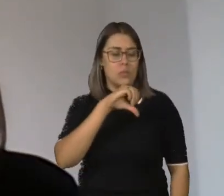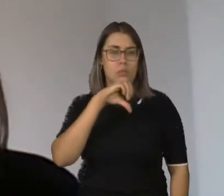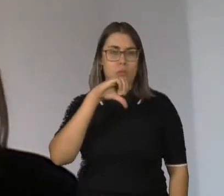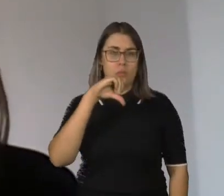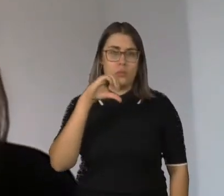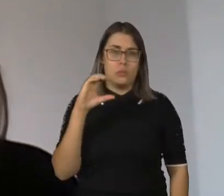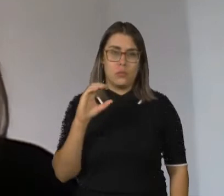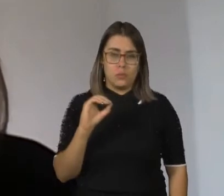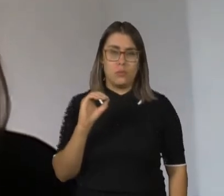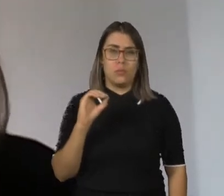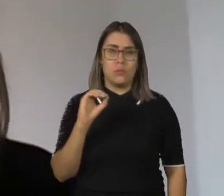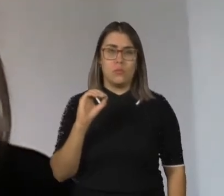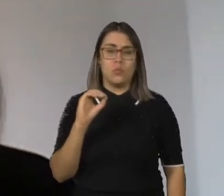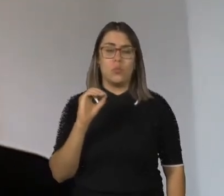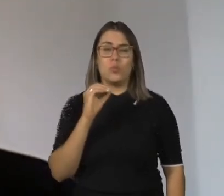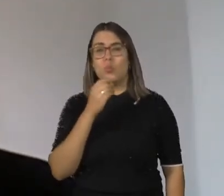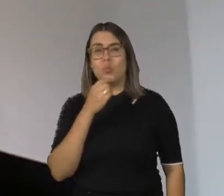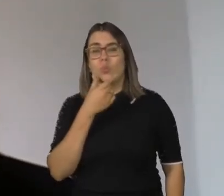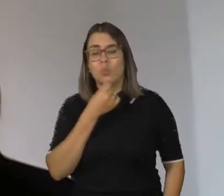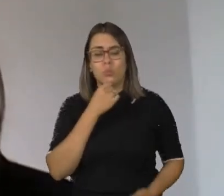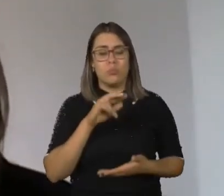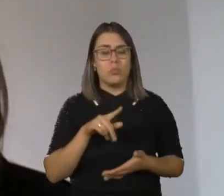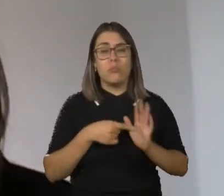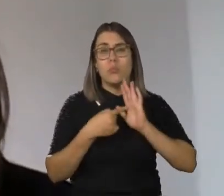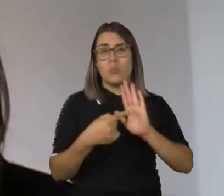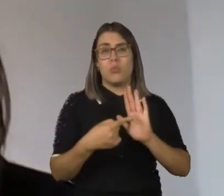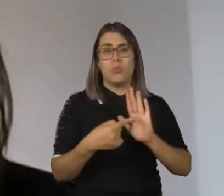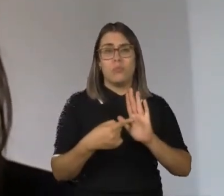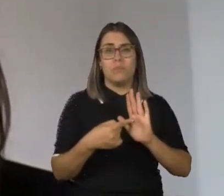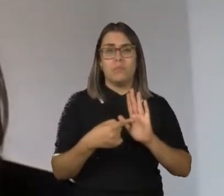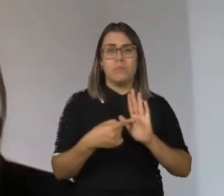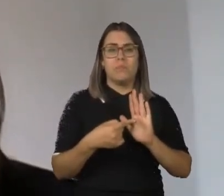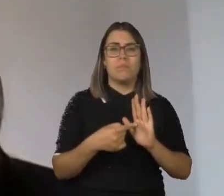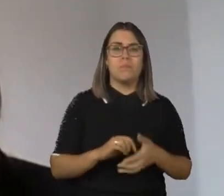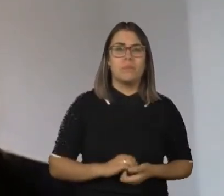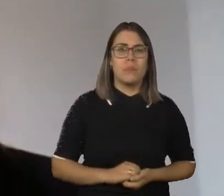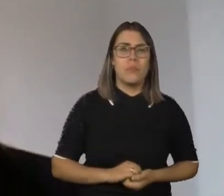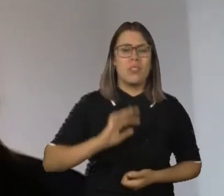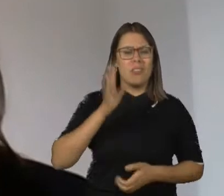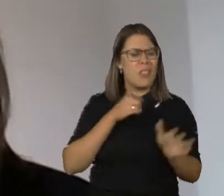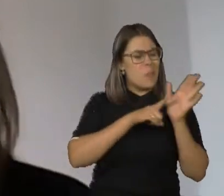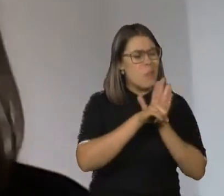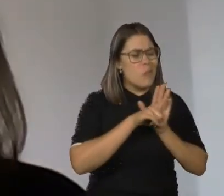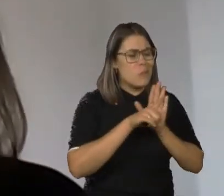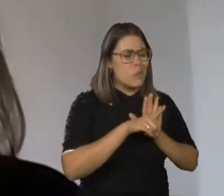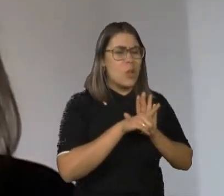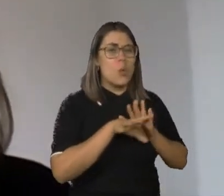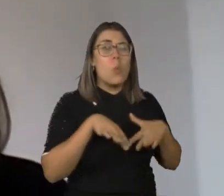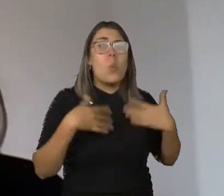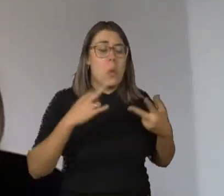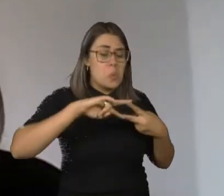Jerome Legelme foi quem nos apresentou a hipótese da tristomia 21, já se perguntava quais genes